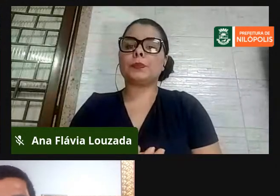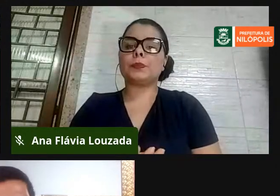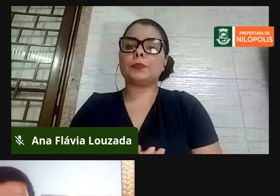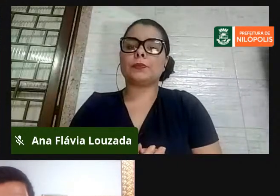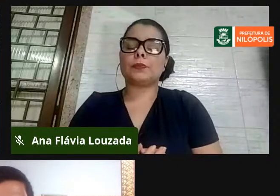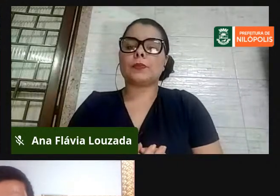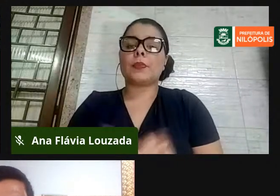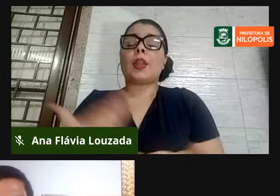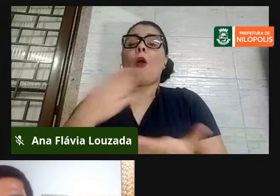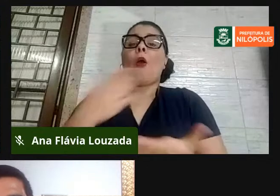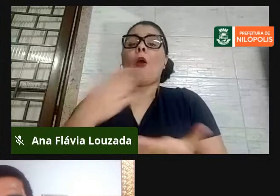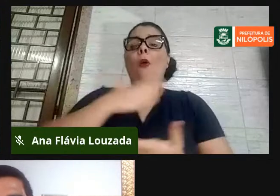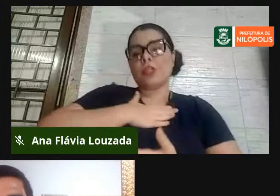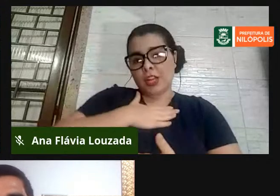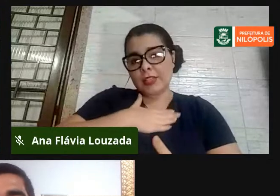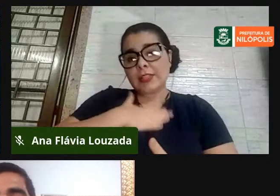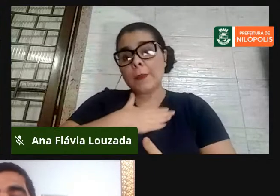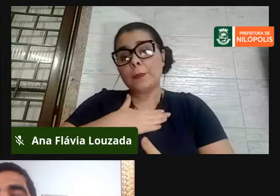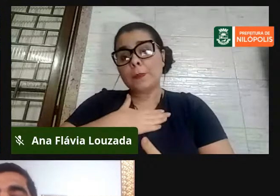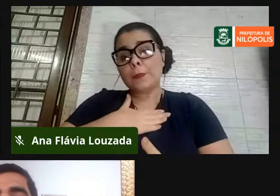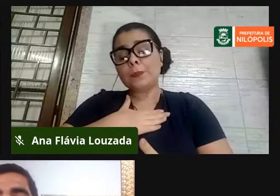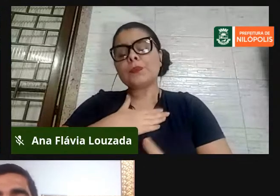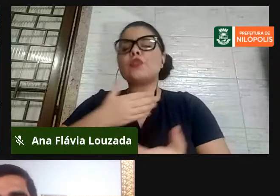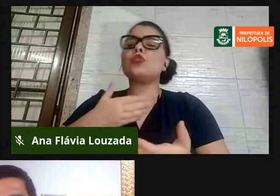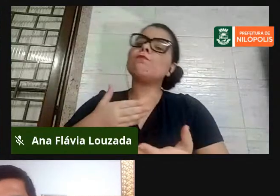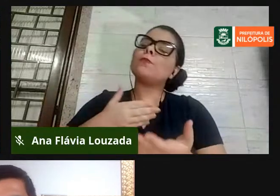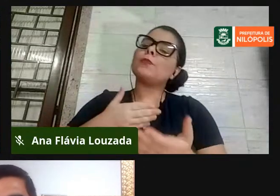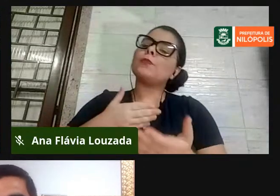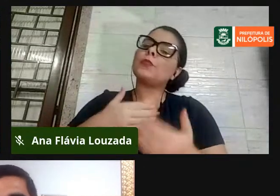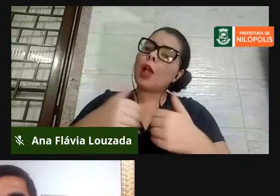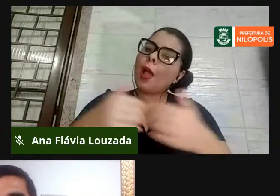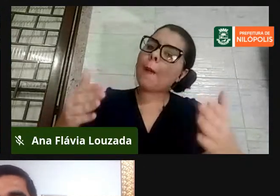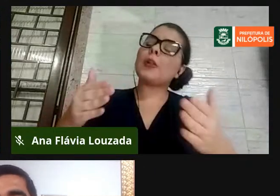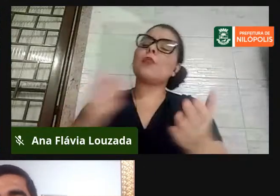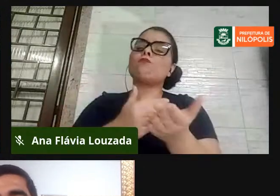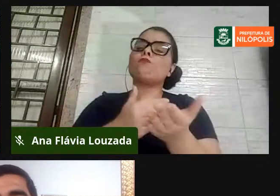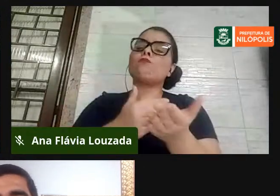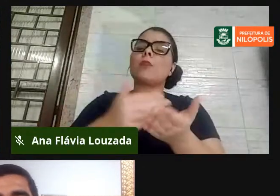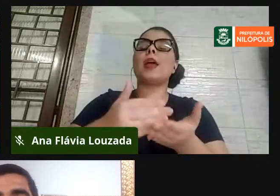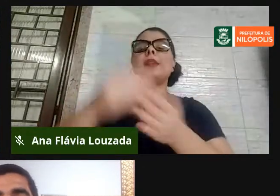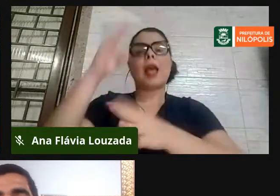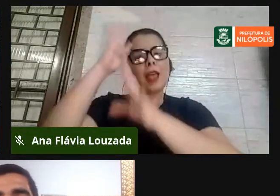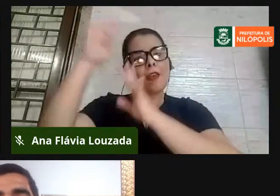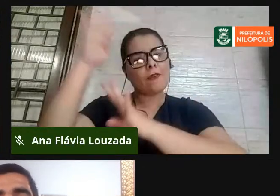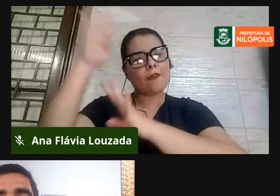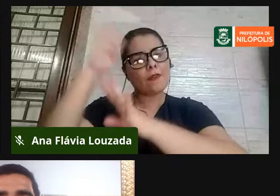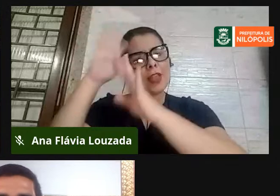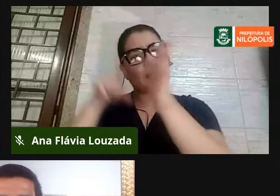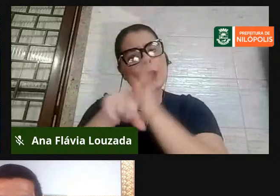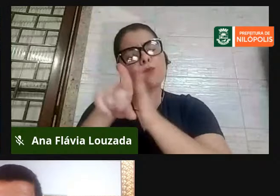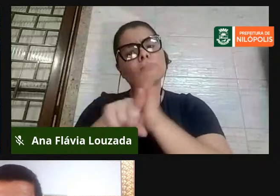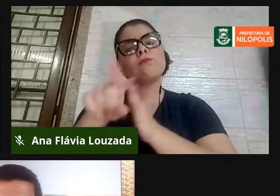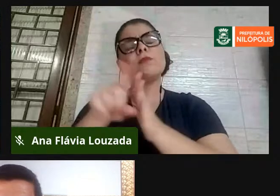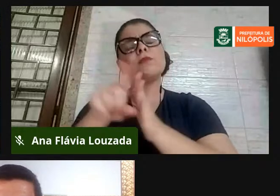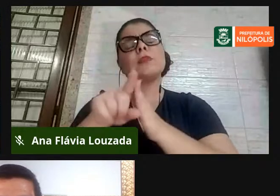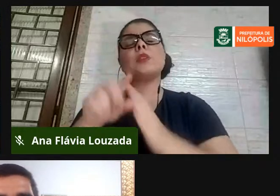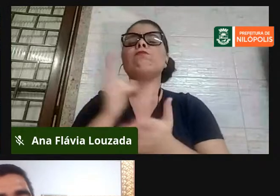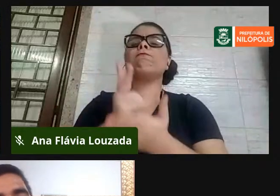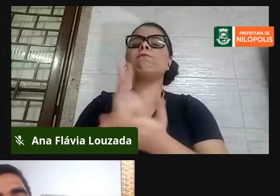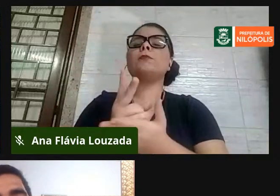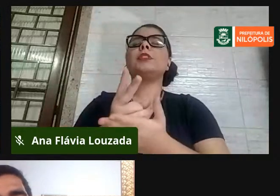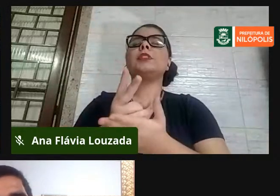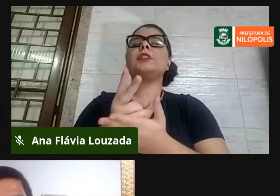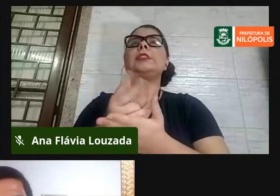Eu gostaria de iniciar as nossas reflexões com uma indagação que é latente na minha trajetória.